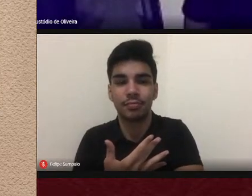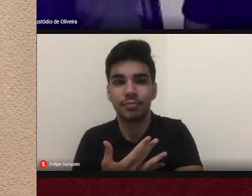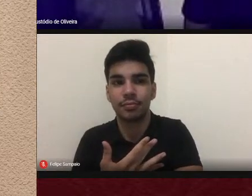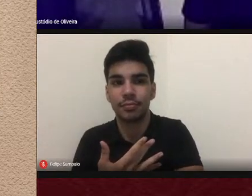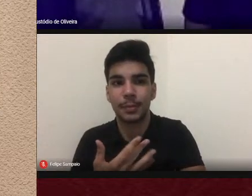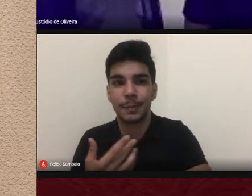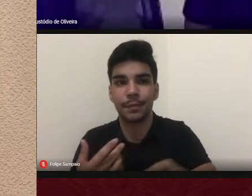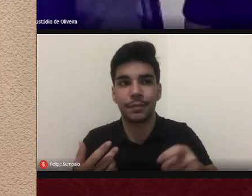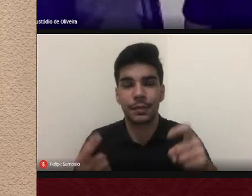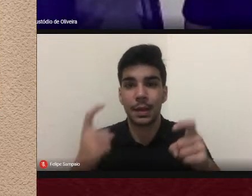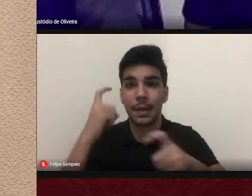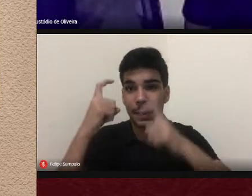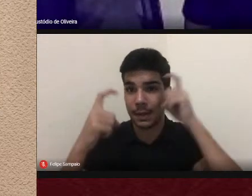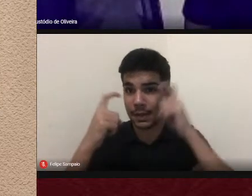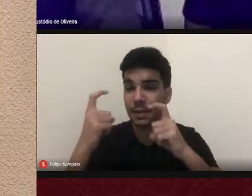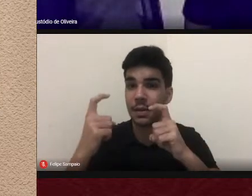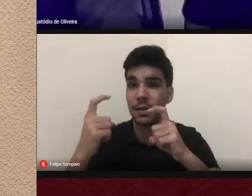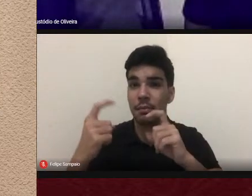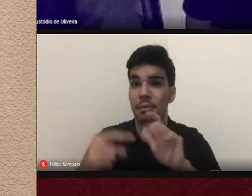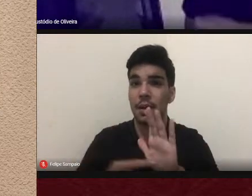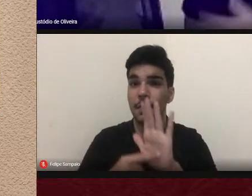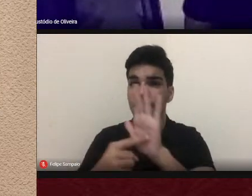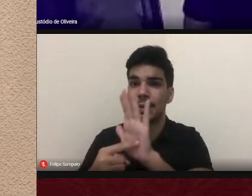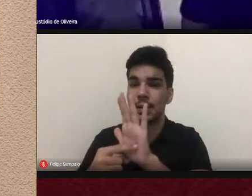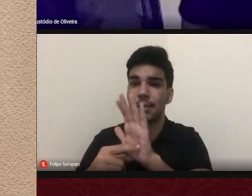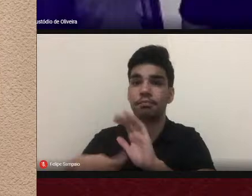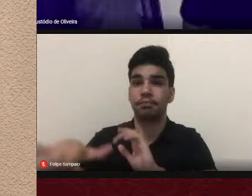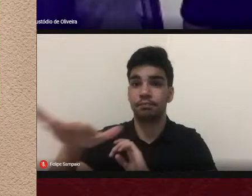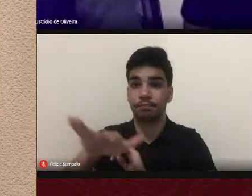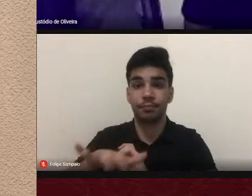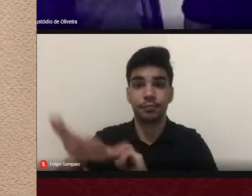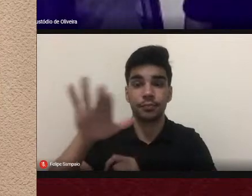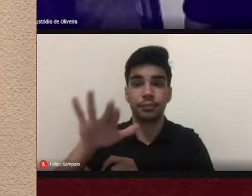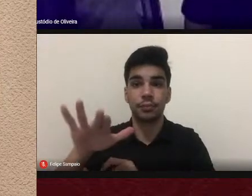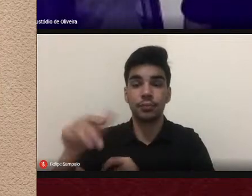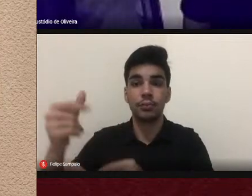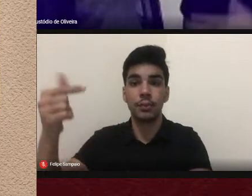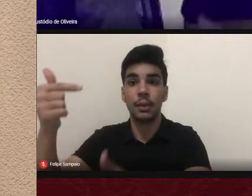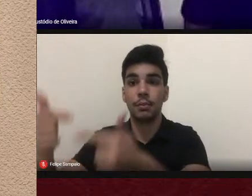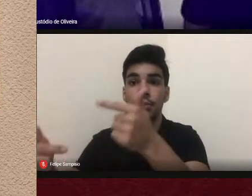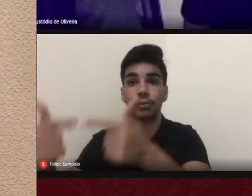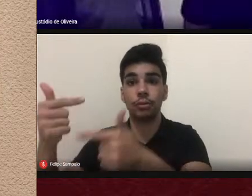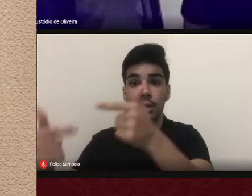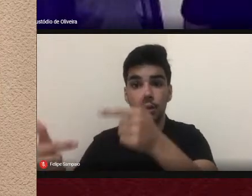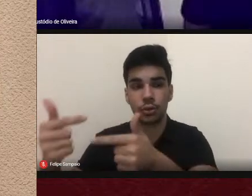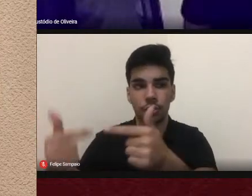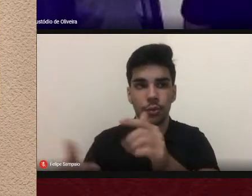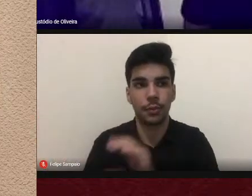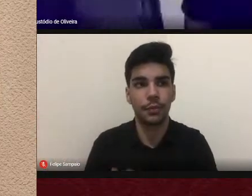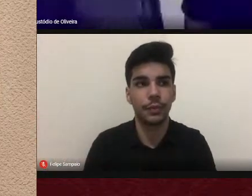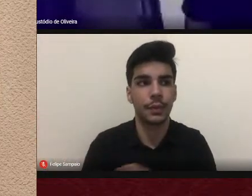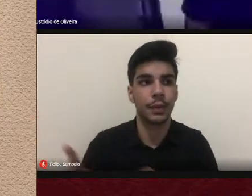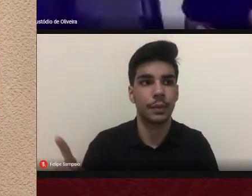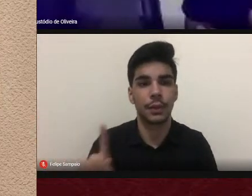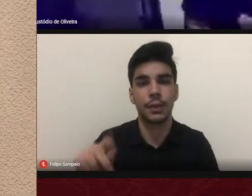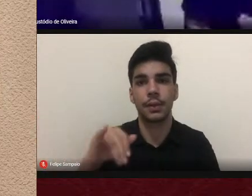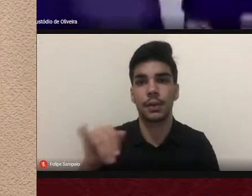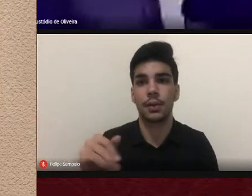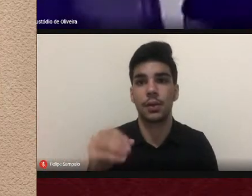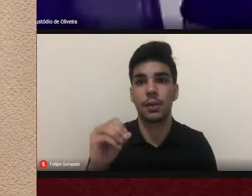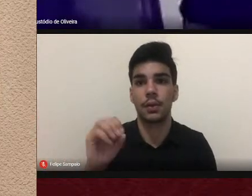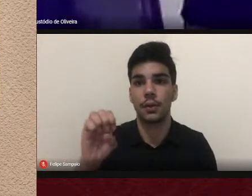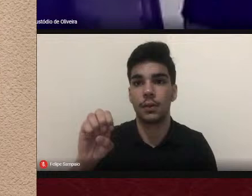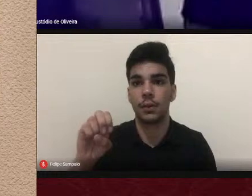o cenário político do país que foram ditas pelo professor Jones Dari mais recentemente mas que